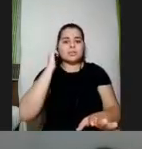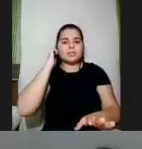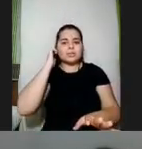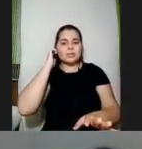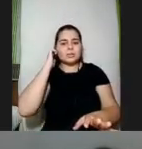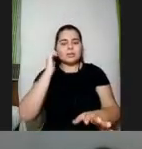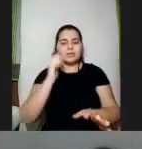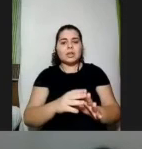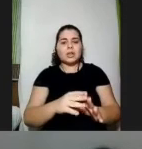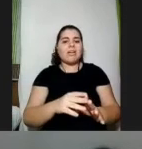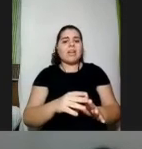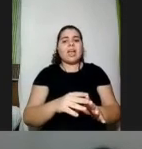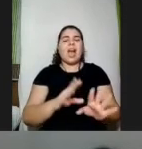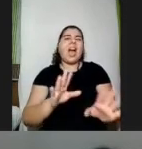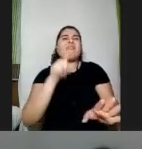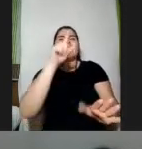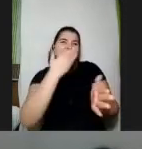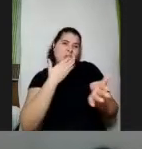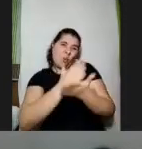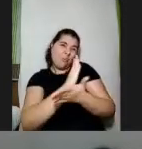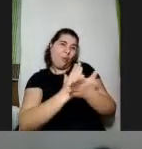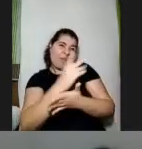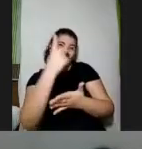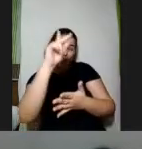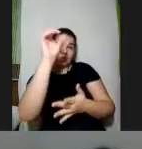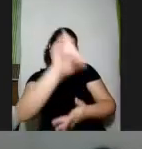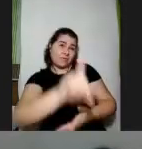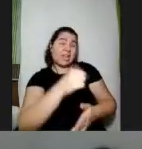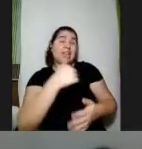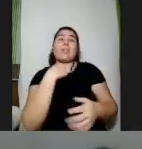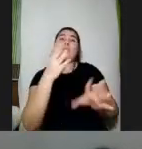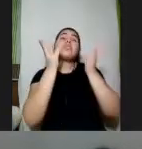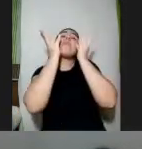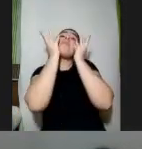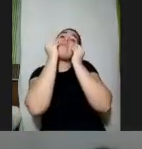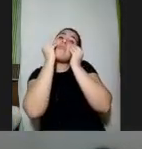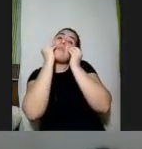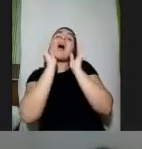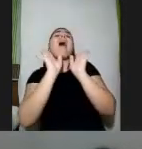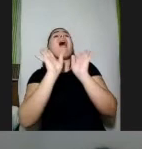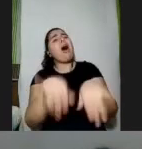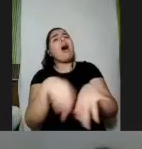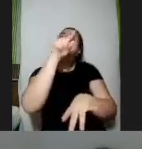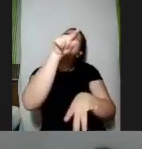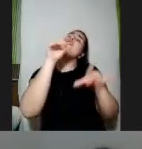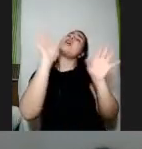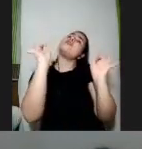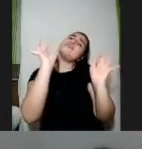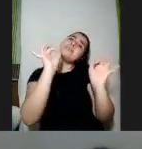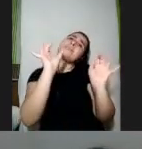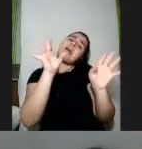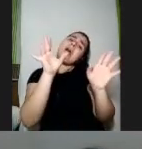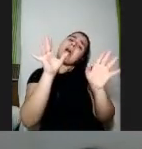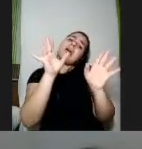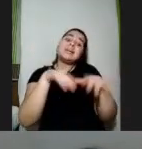está incomodando com a sua deficiência a gente vai ser fofo então a gente fala não você é especial e te coloca num lugar que te